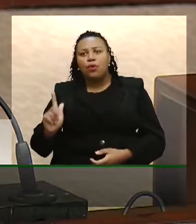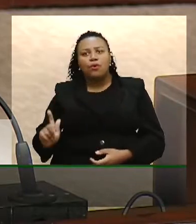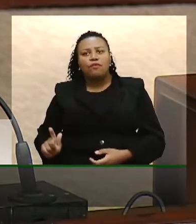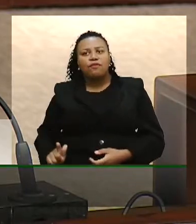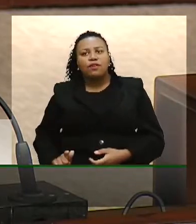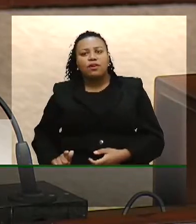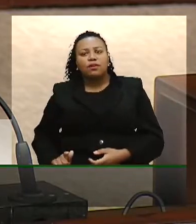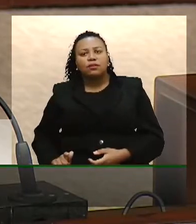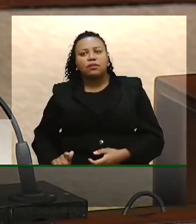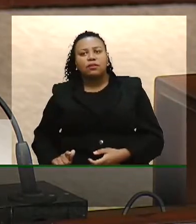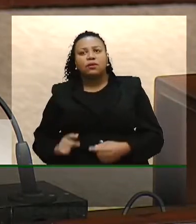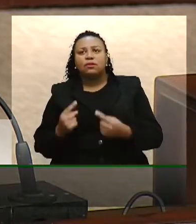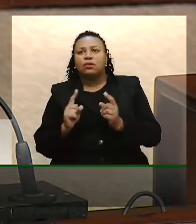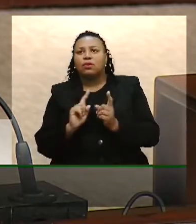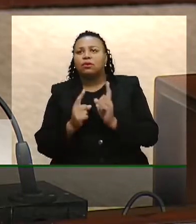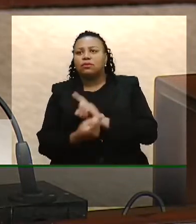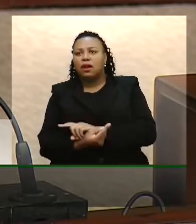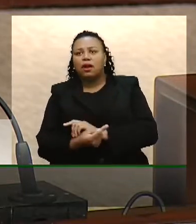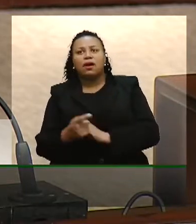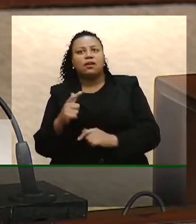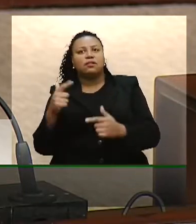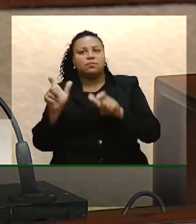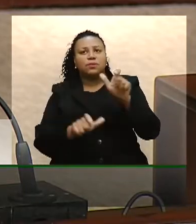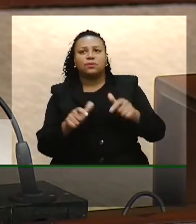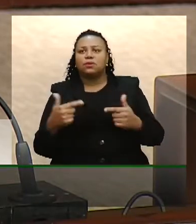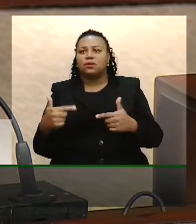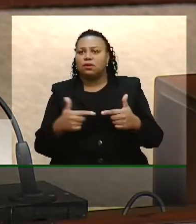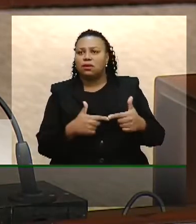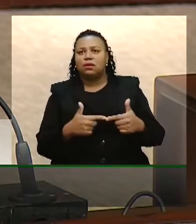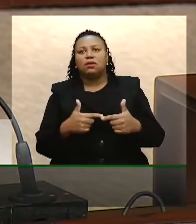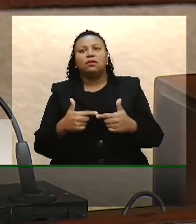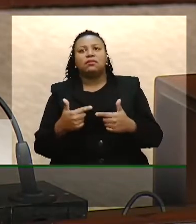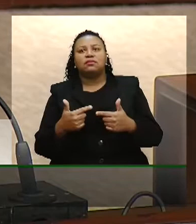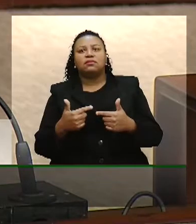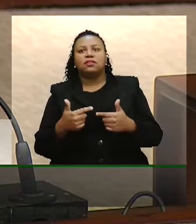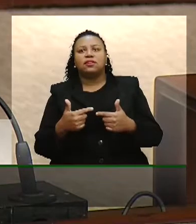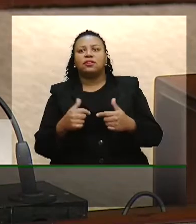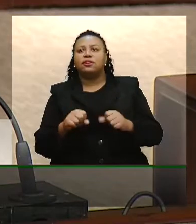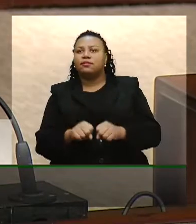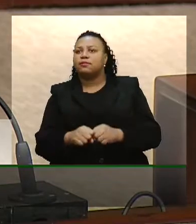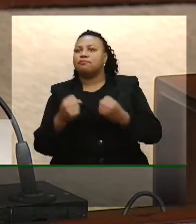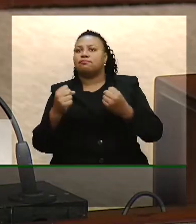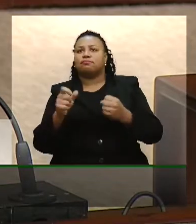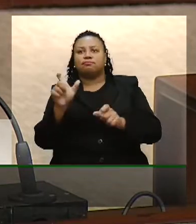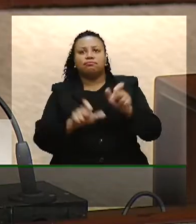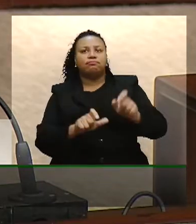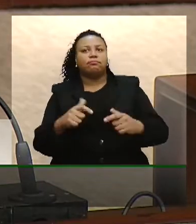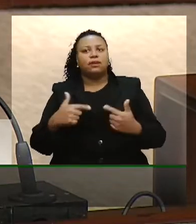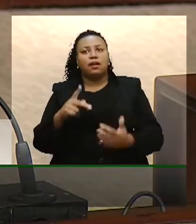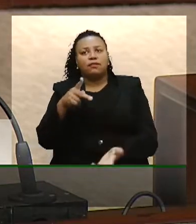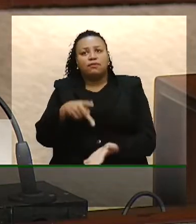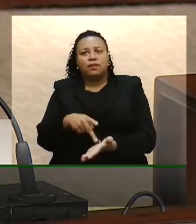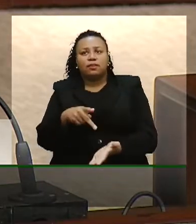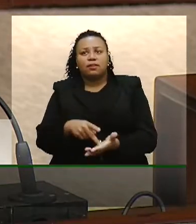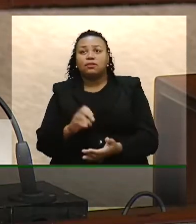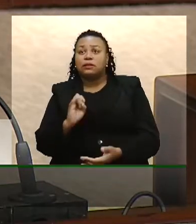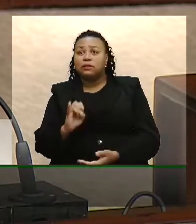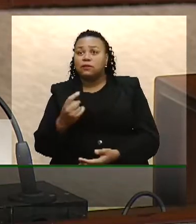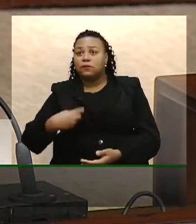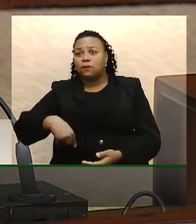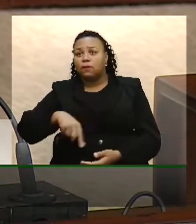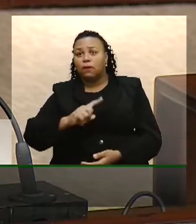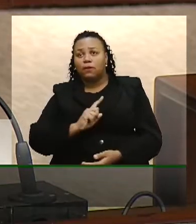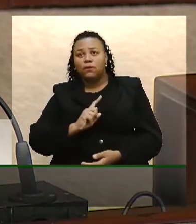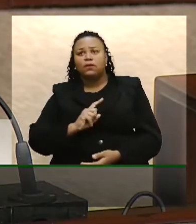que contraria os trabalhadores, que combate os trabalhadores. Essa é a grande verdade. Se nós